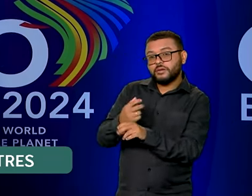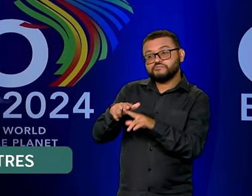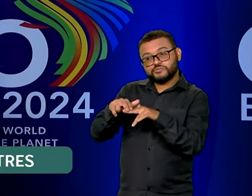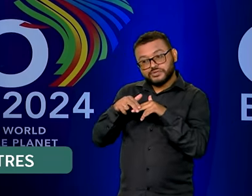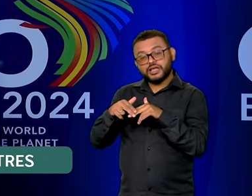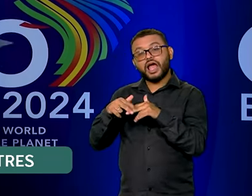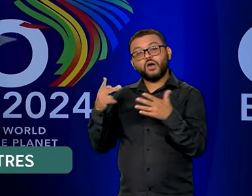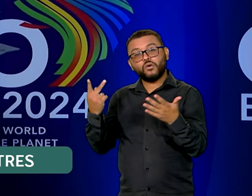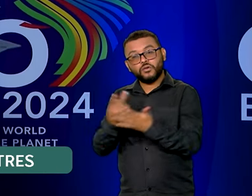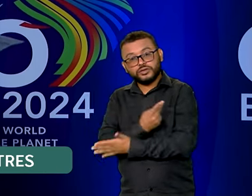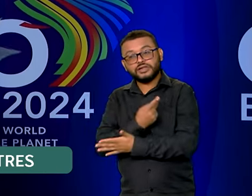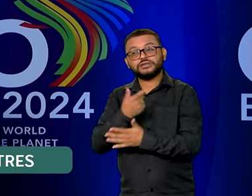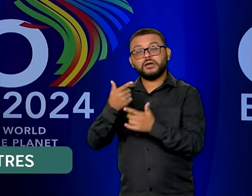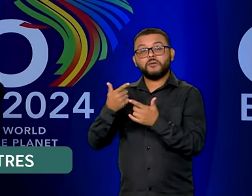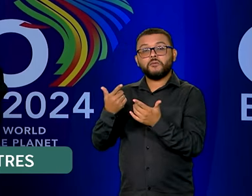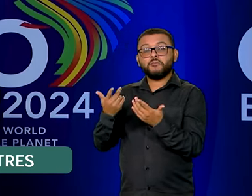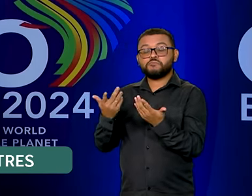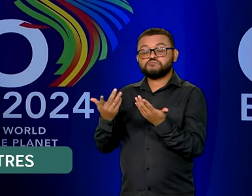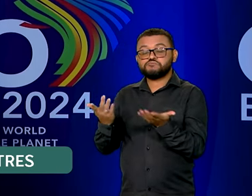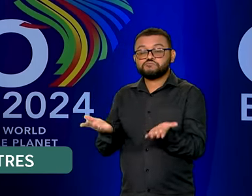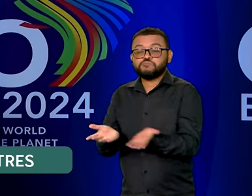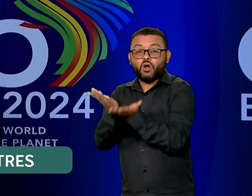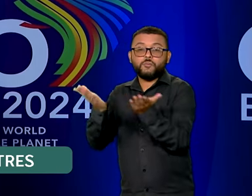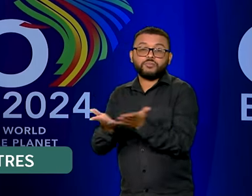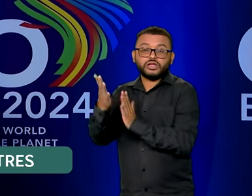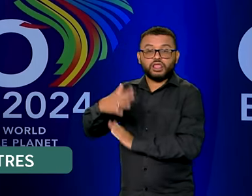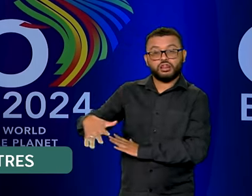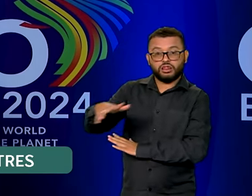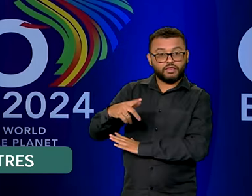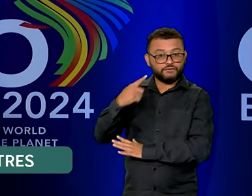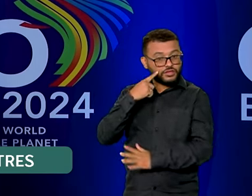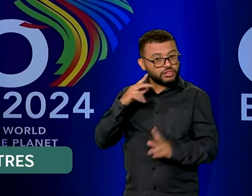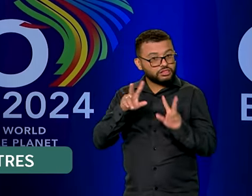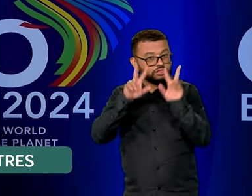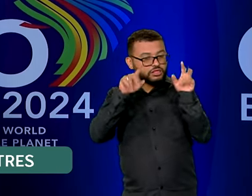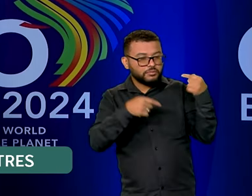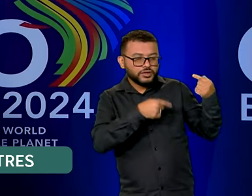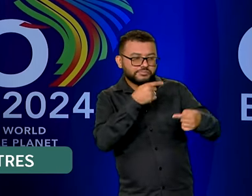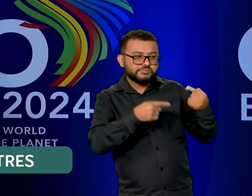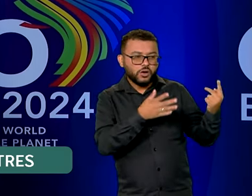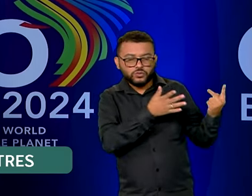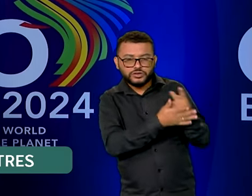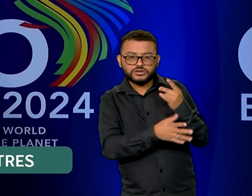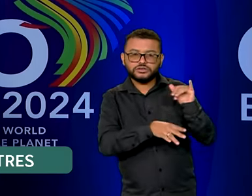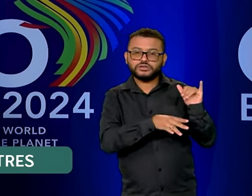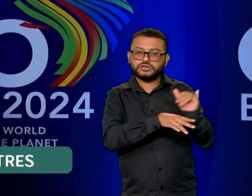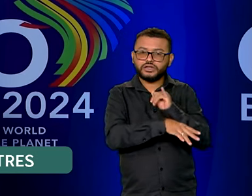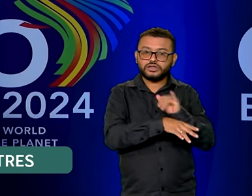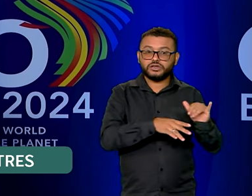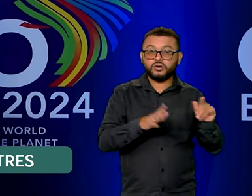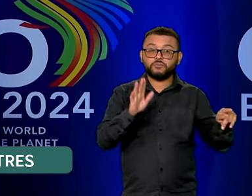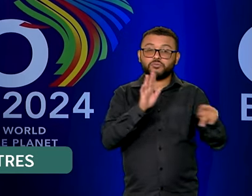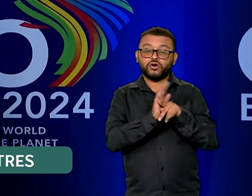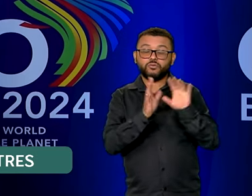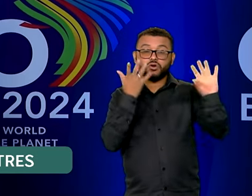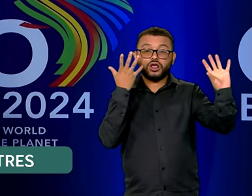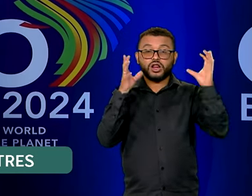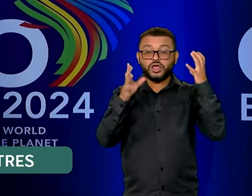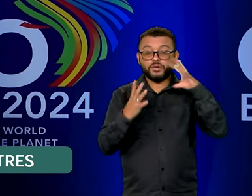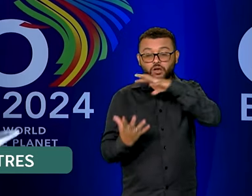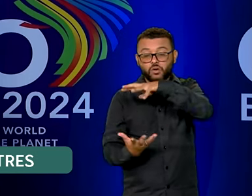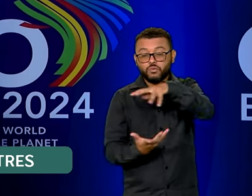gera um ciclo de pobreza extrema. Os debates também abordaram a situação atual do clima mundial,